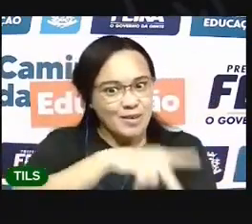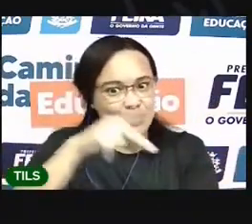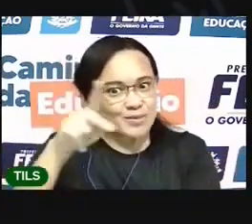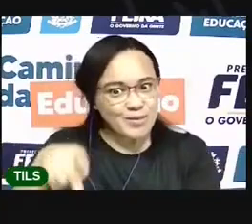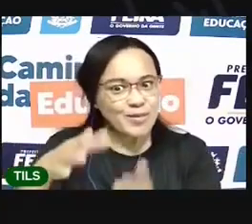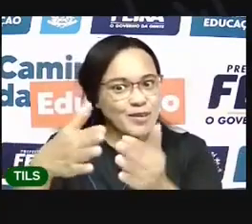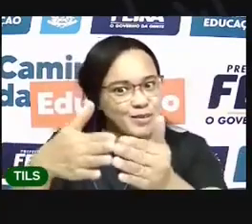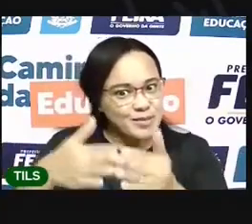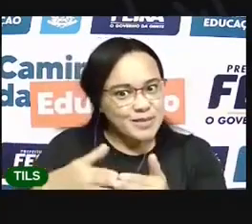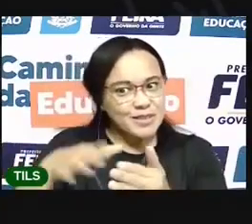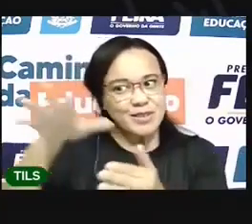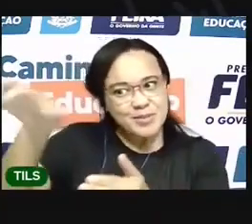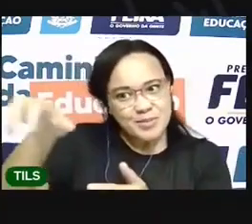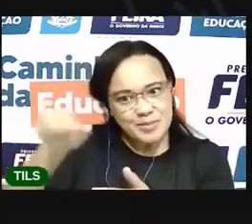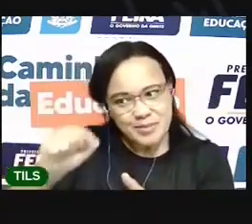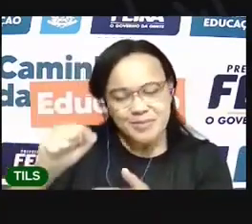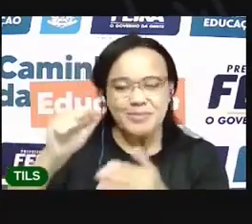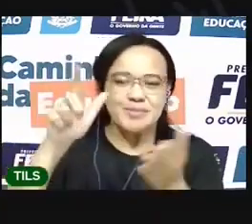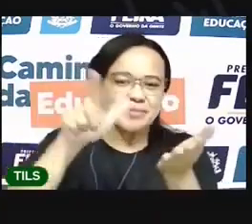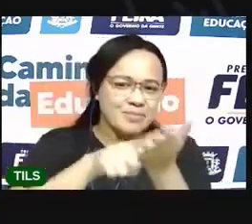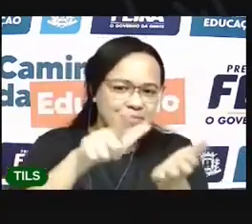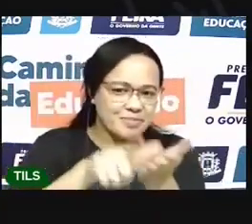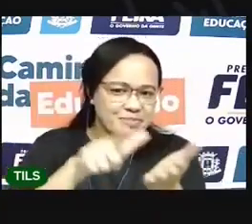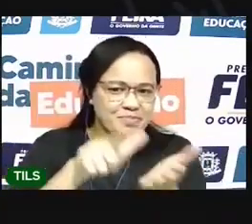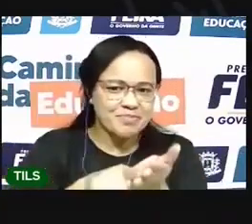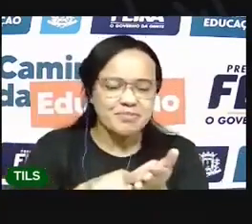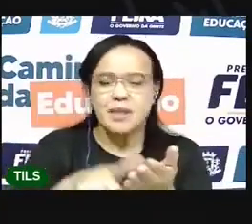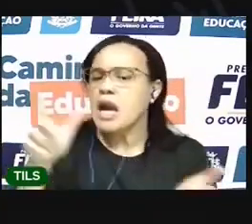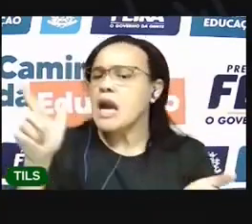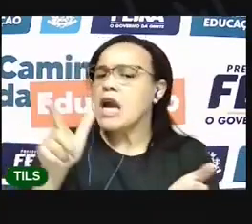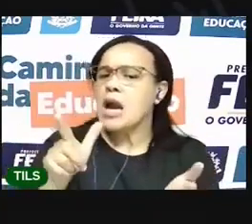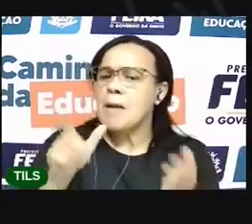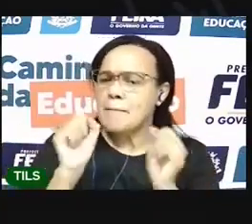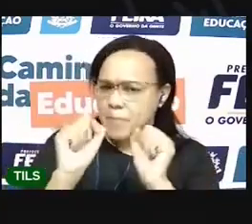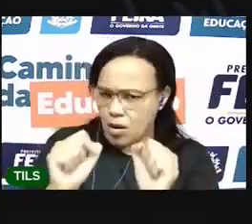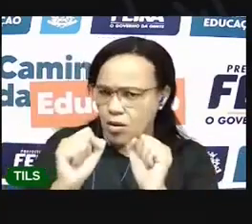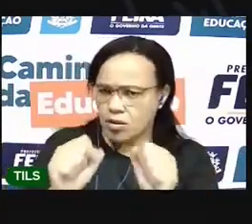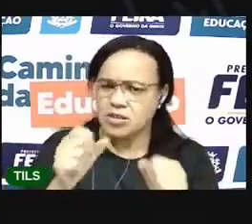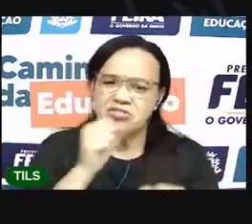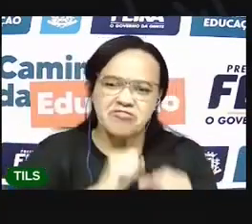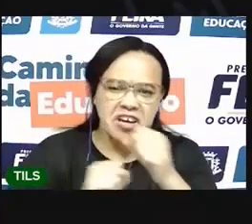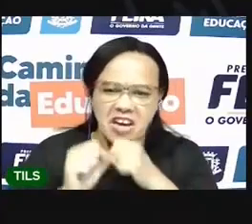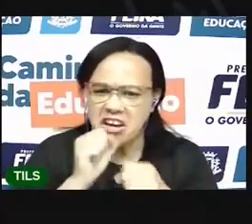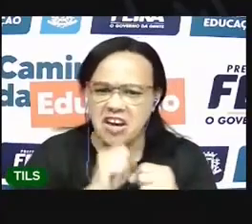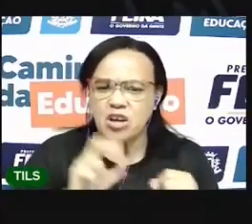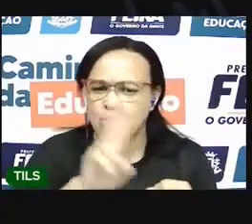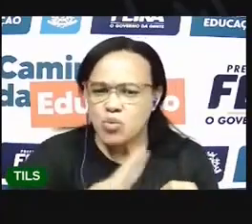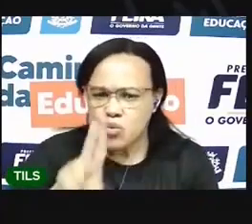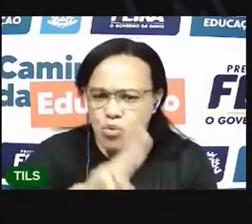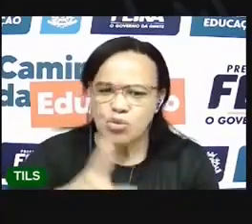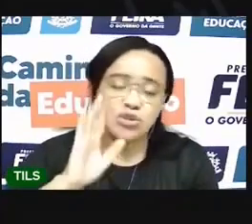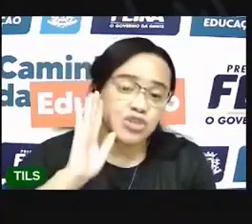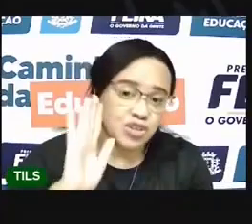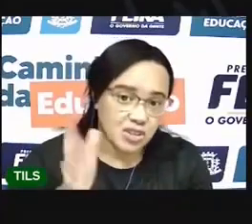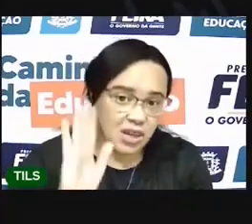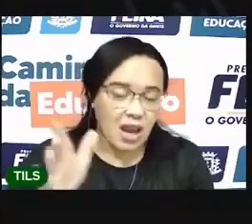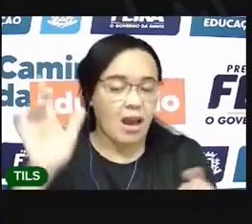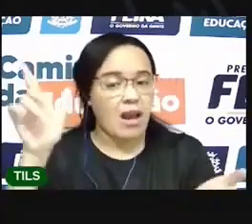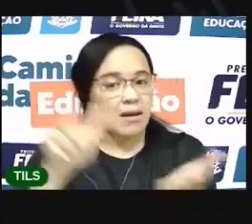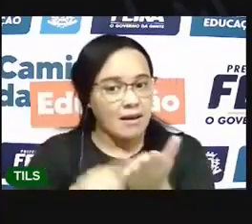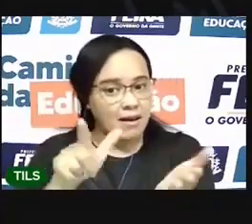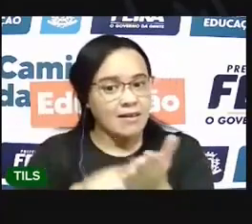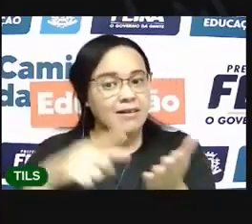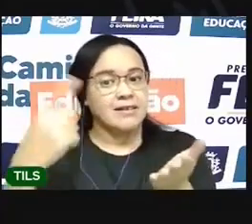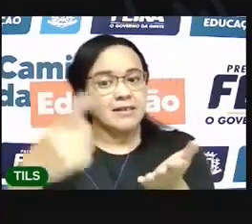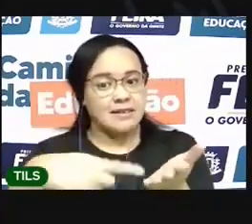caderno, pode ser também usada Ó, a que eu estou usando aqui já foi usada E é com